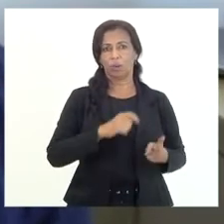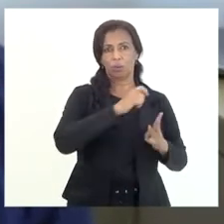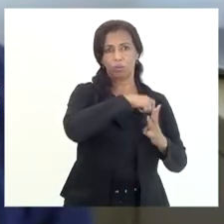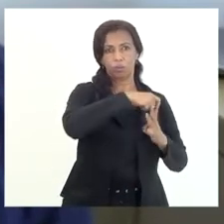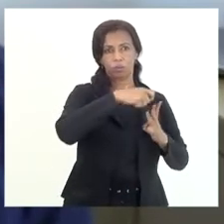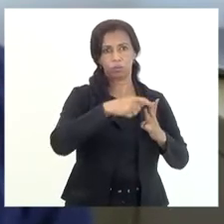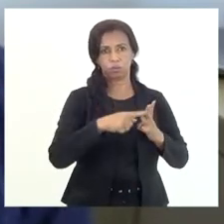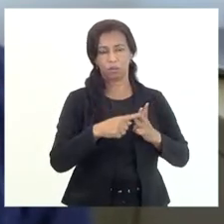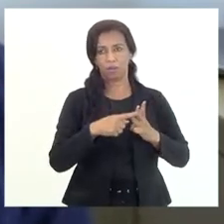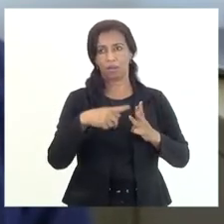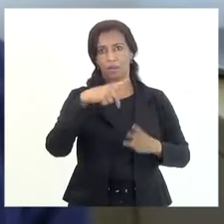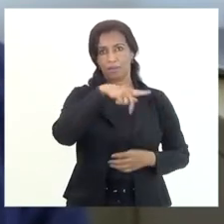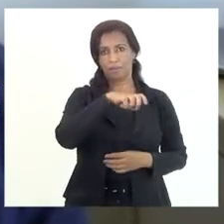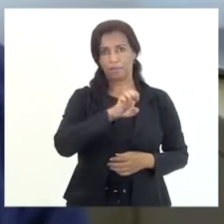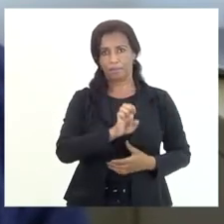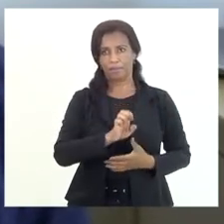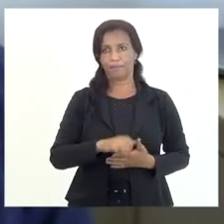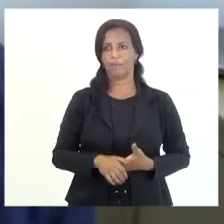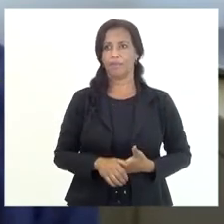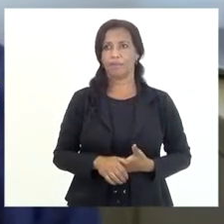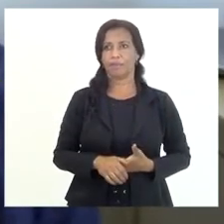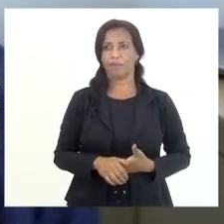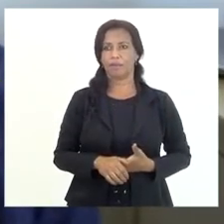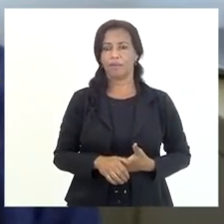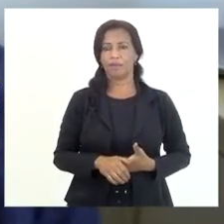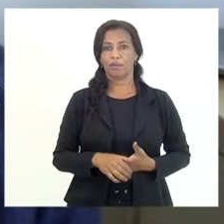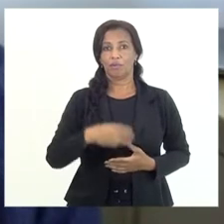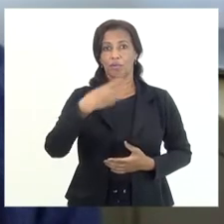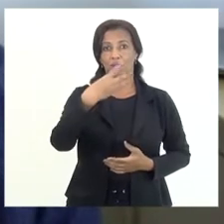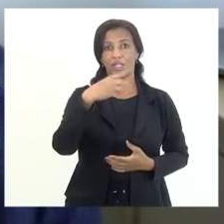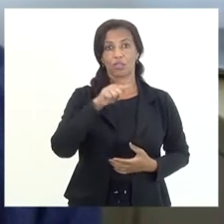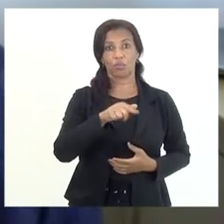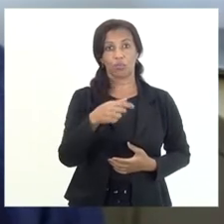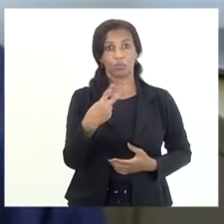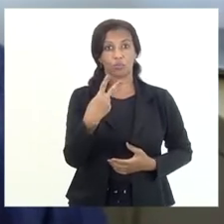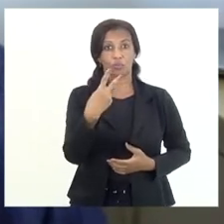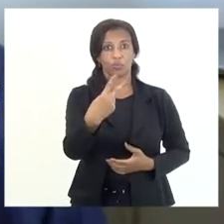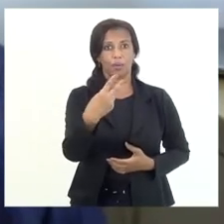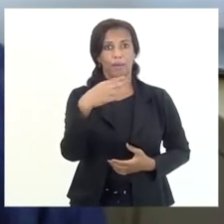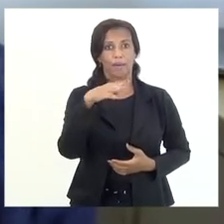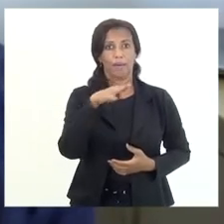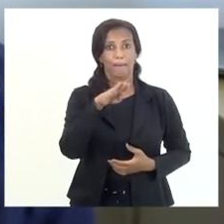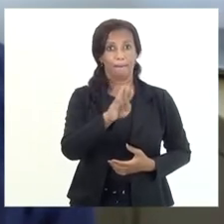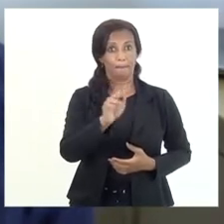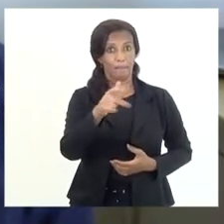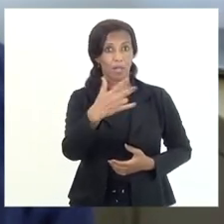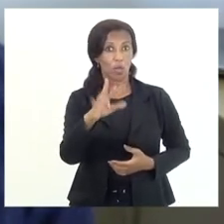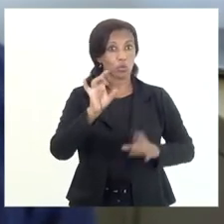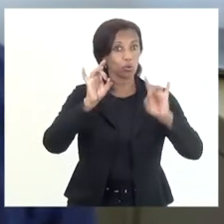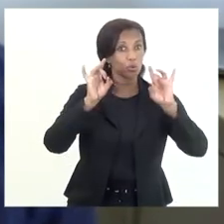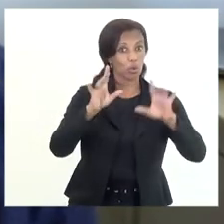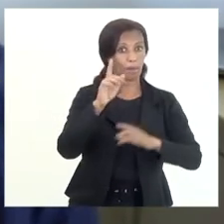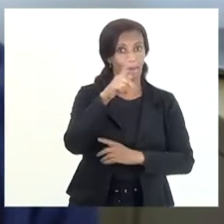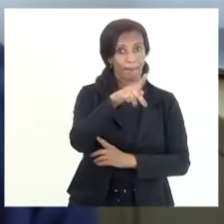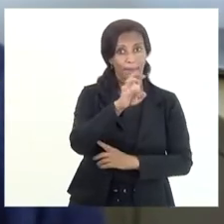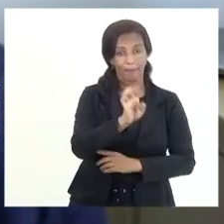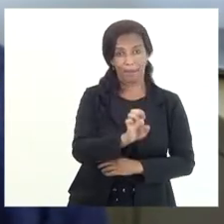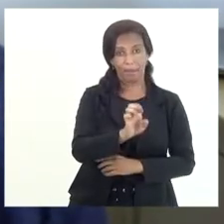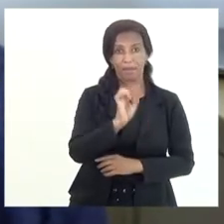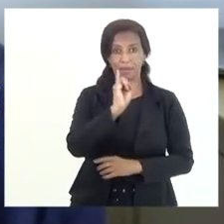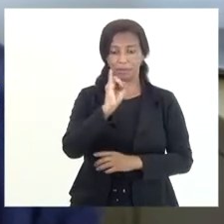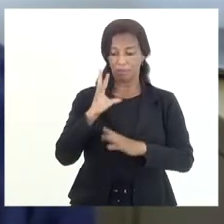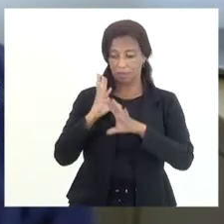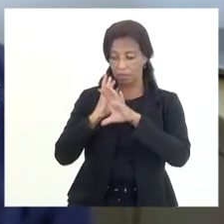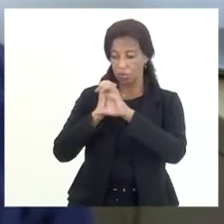de PE foi recorde, R$,2 bilhões, só a PE. Se você somar com o